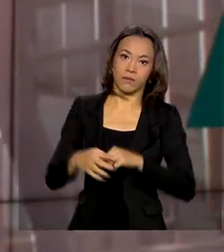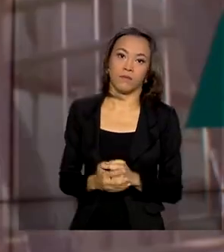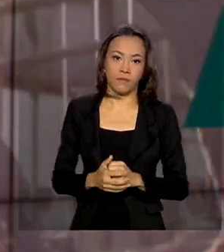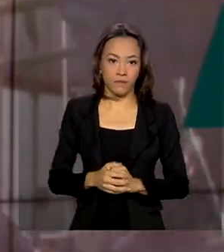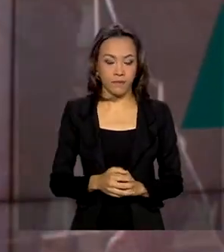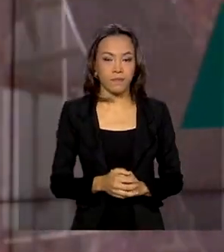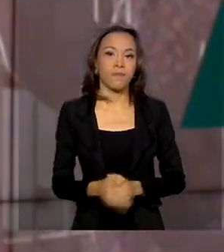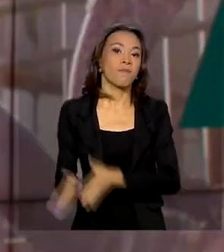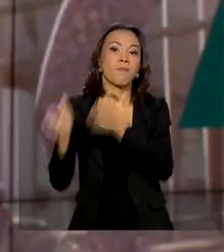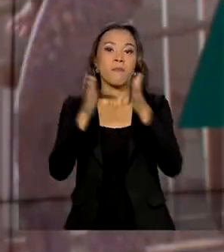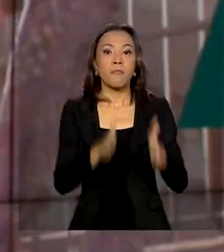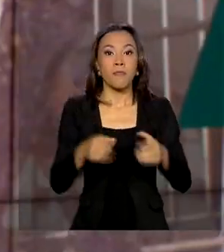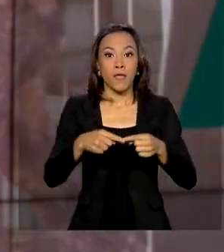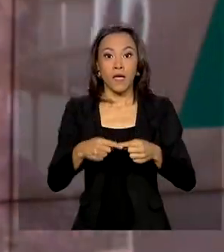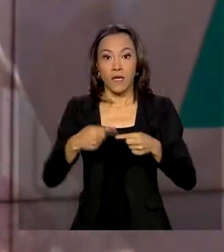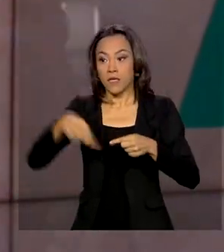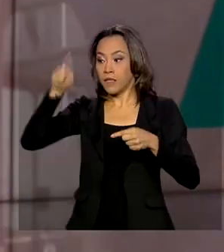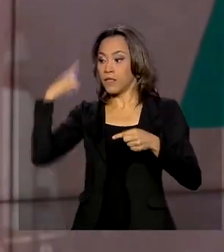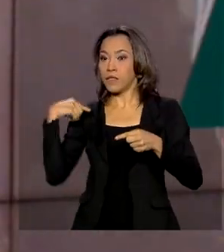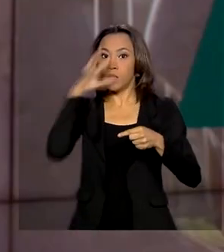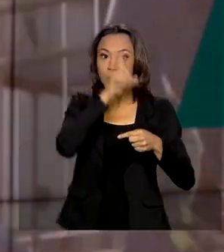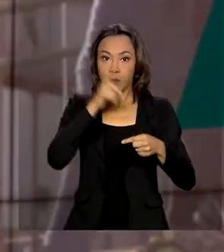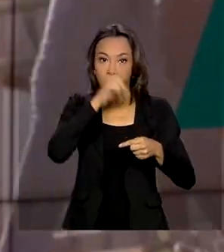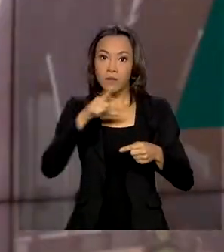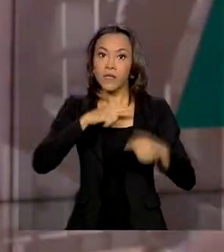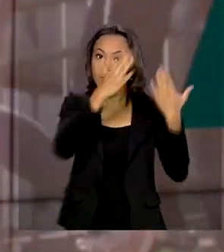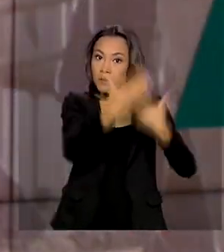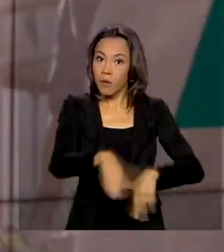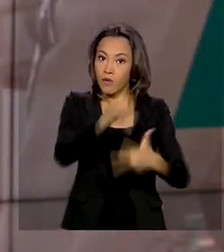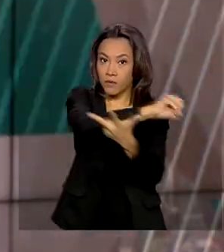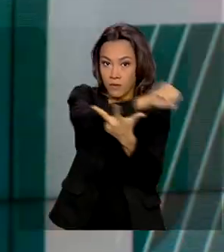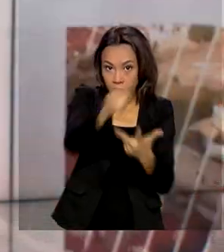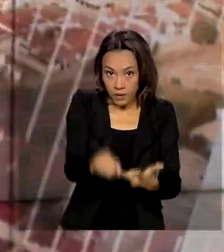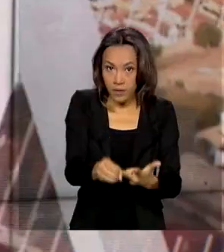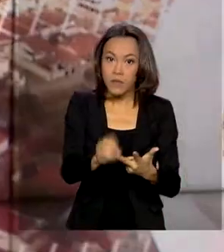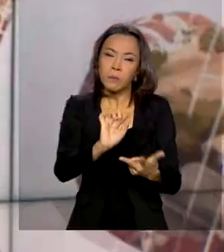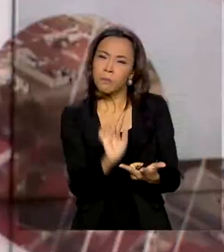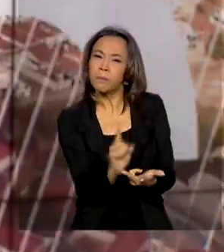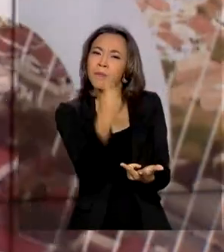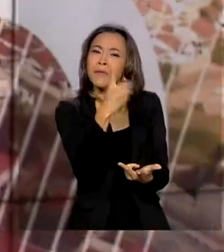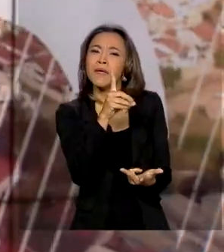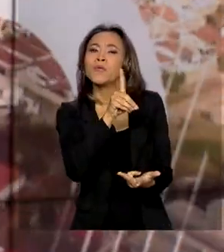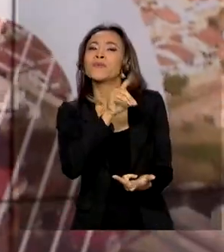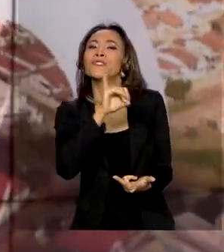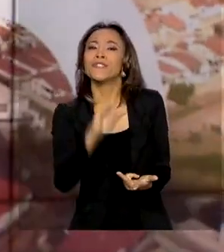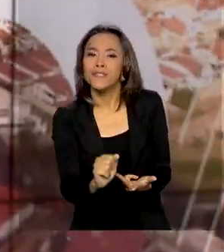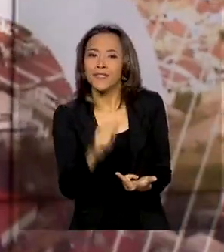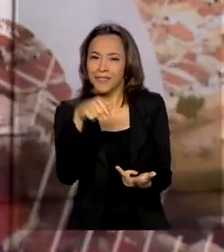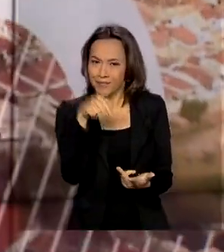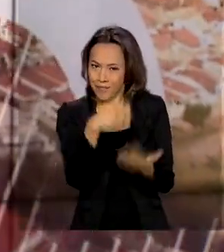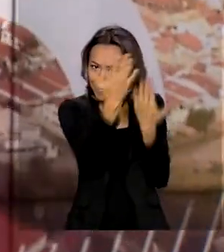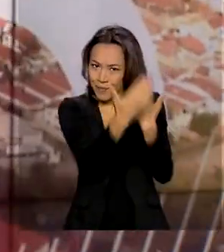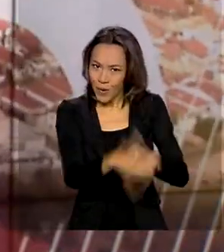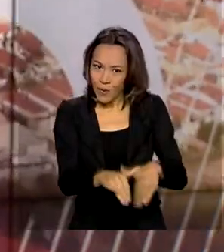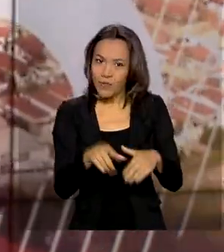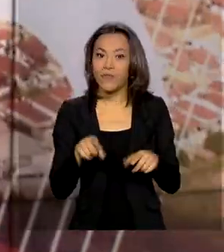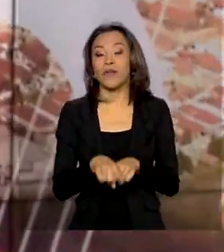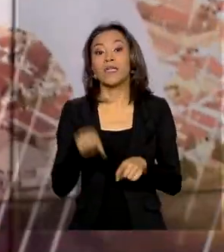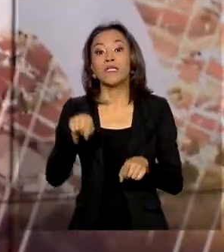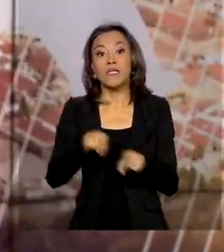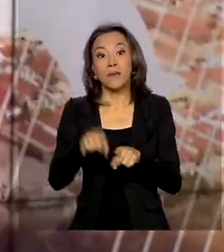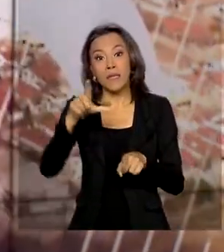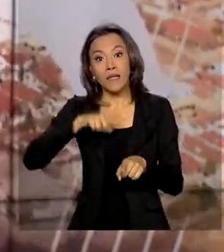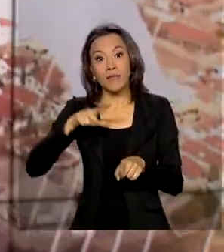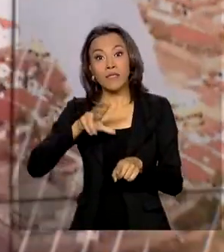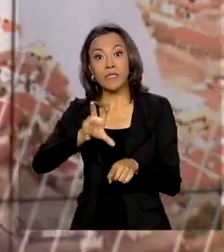E neste domingo teve Enem, o primeiro dia de provas do Exame Nacional do Ensino Médio. A abstenção ultrapassou